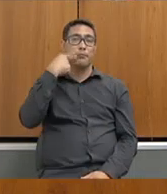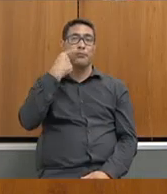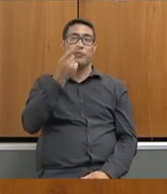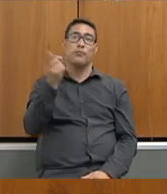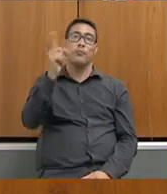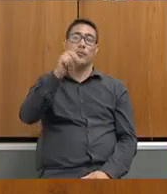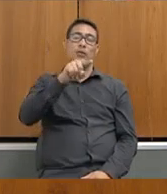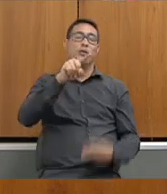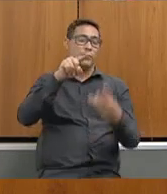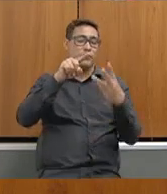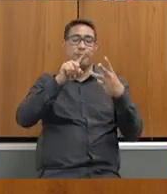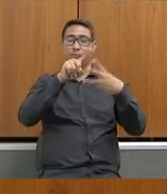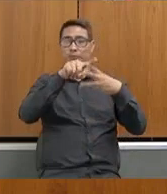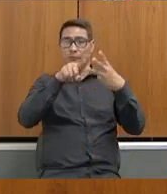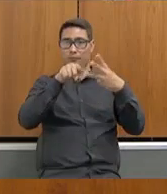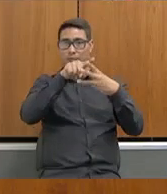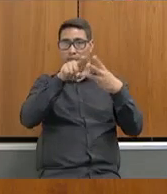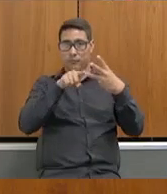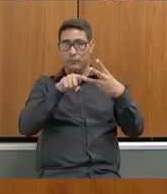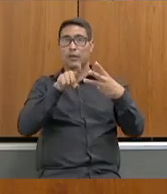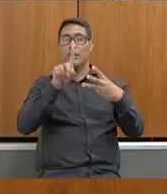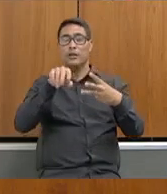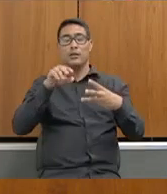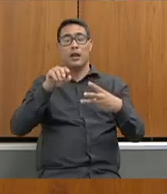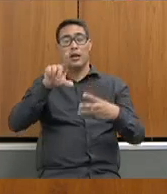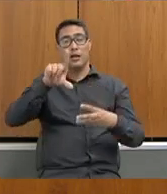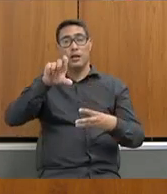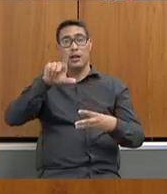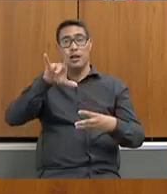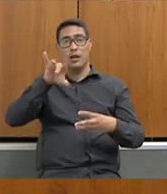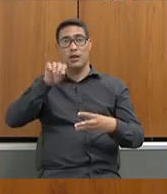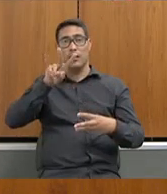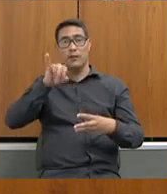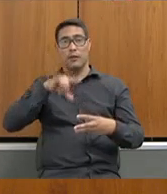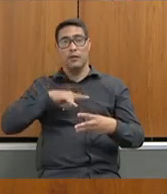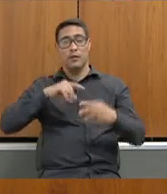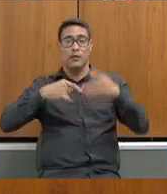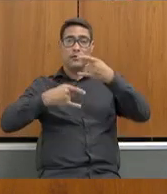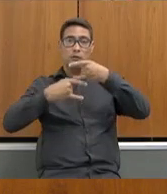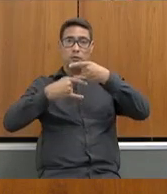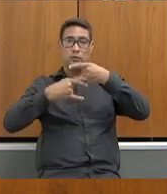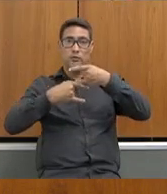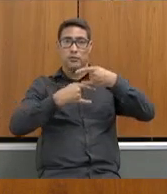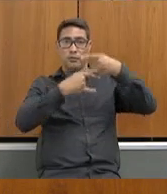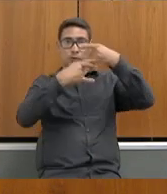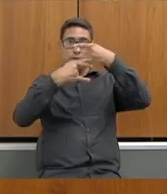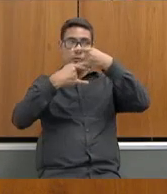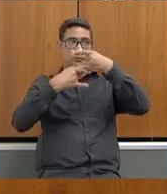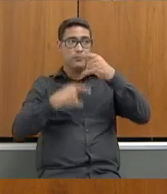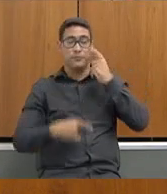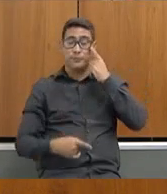deputada Leninha. Deputada Leninha que está conosco aqui virtualmente. Deputada Celise, com a palavra.